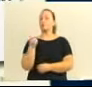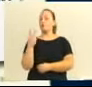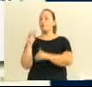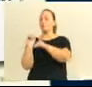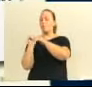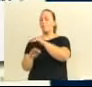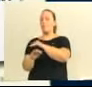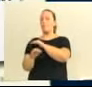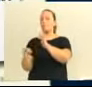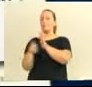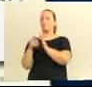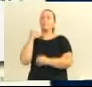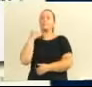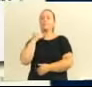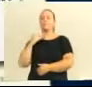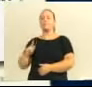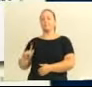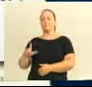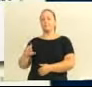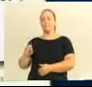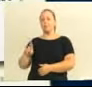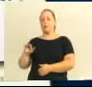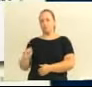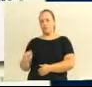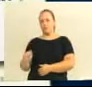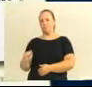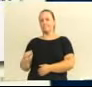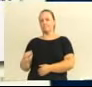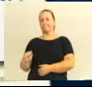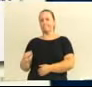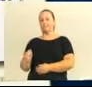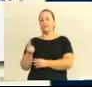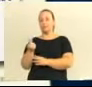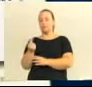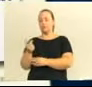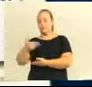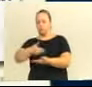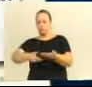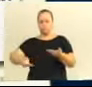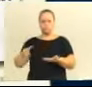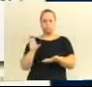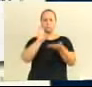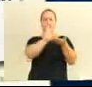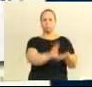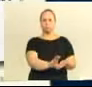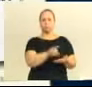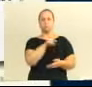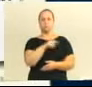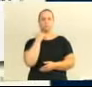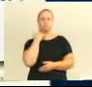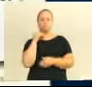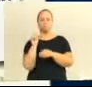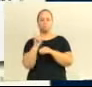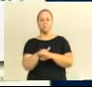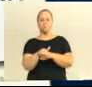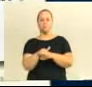Dois depósitos. No dia 6 do 10, por transferência em dinheiro. Em dinheiro. Um depósito de